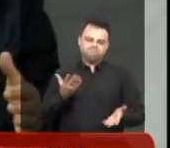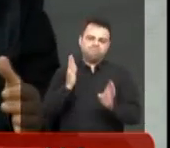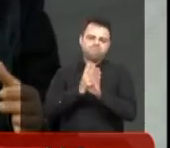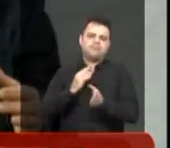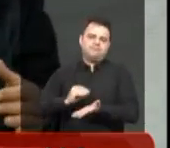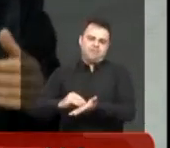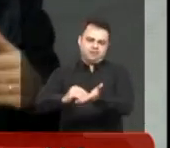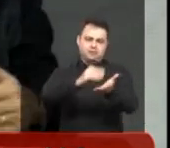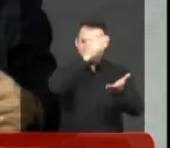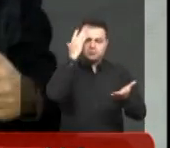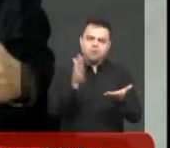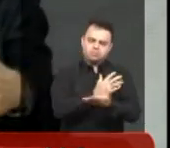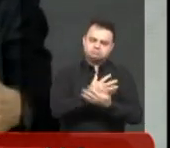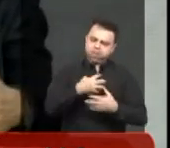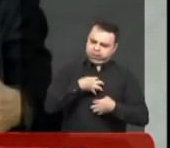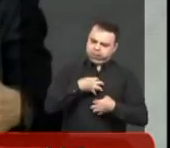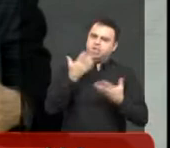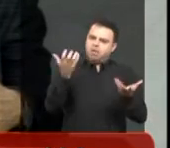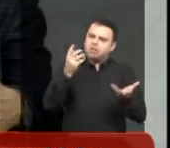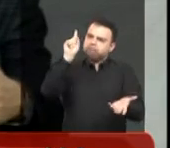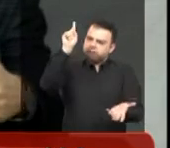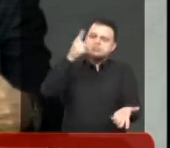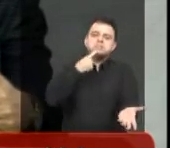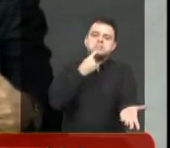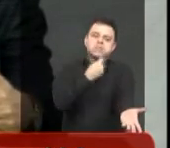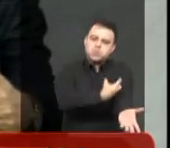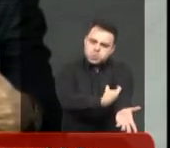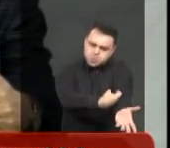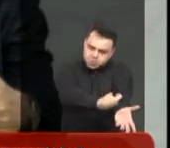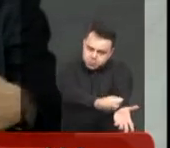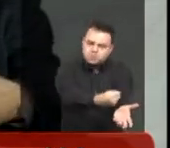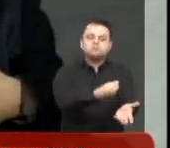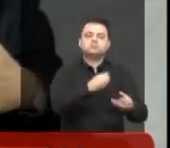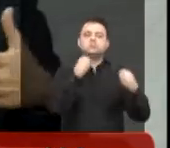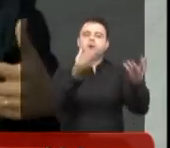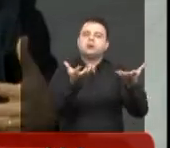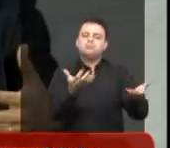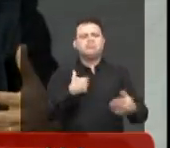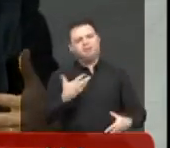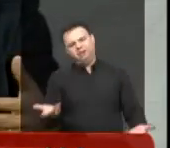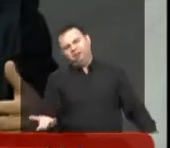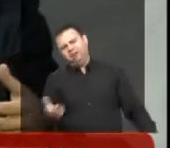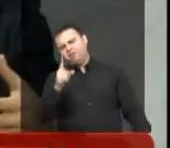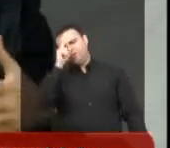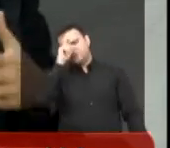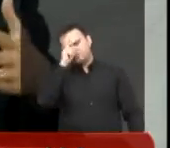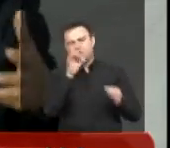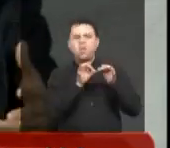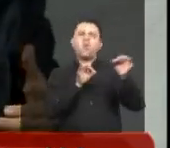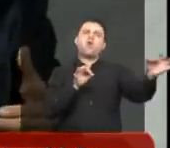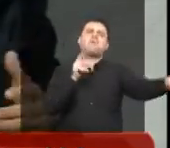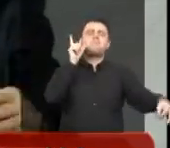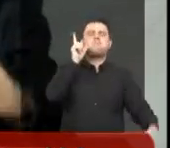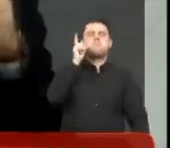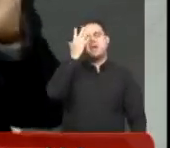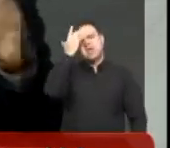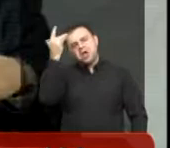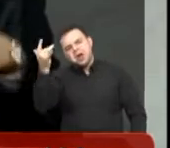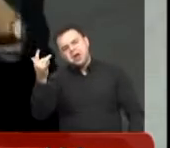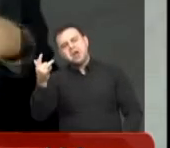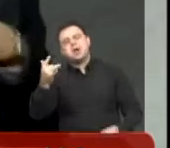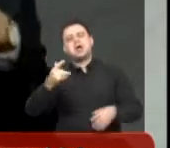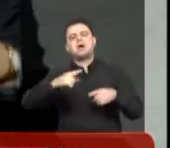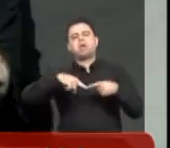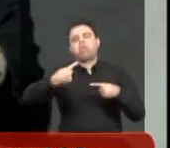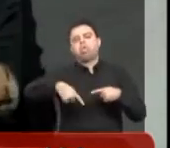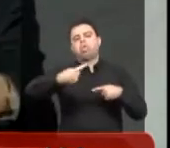Está faltando. E muita gente é sensível ao problema, quer doar, mas não sai da zona de conforto. Ah, se eu tiver que ir até lá, amanhã eu vou.